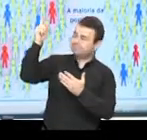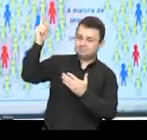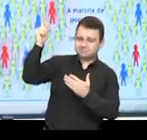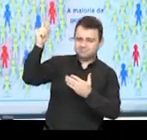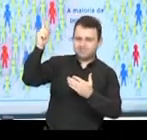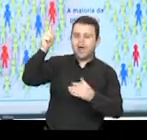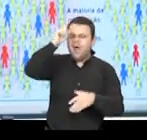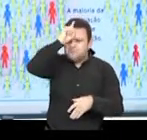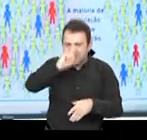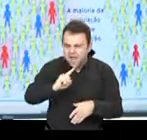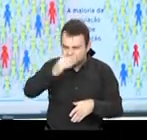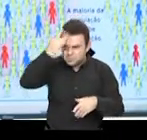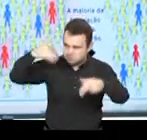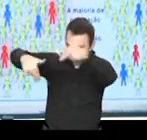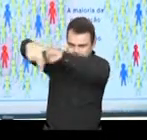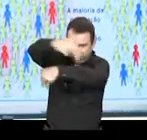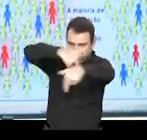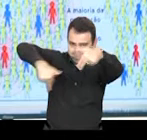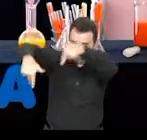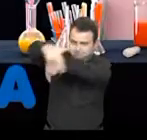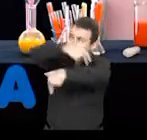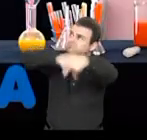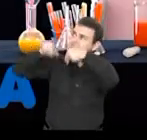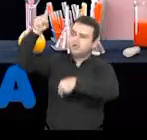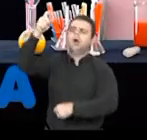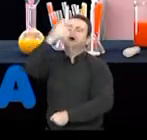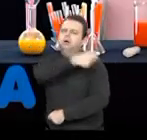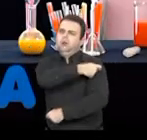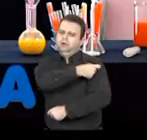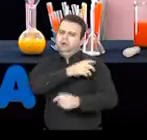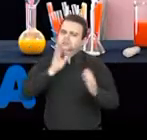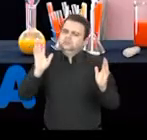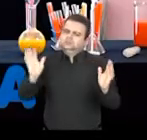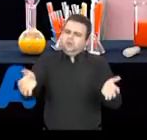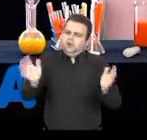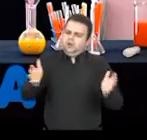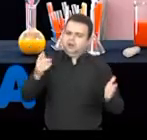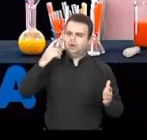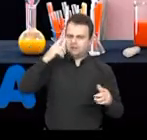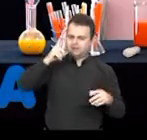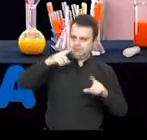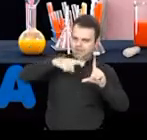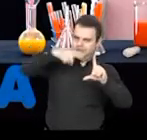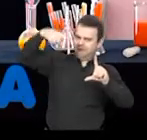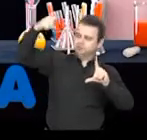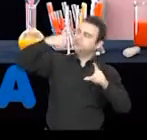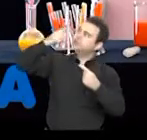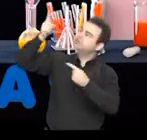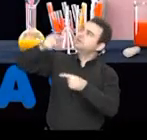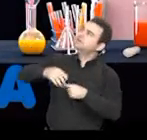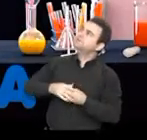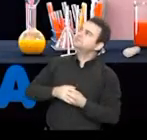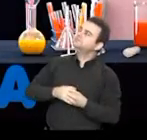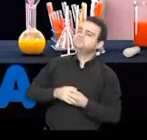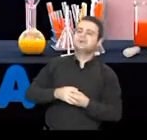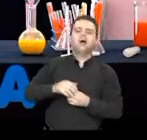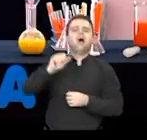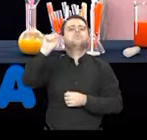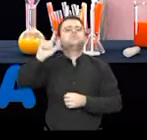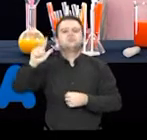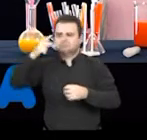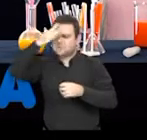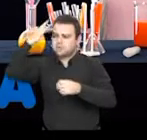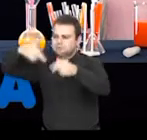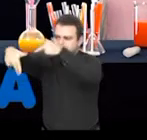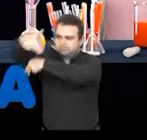amarelas, que são aquelas que, na verdade, já tomaram a vacina aqui no nosso gráfico. Aqui nós temos também as